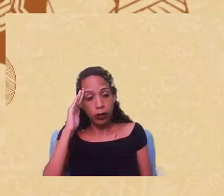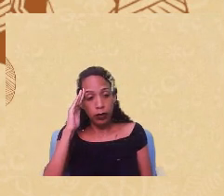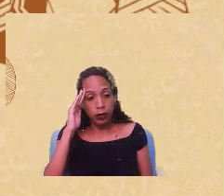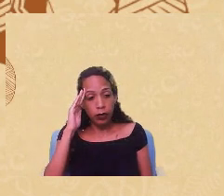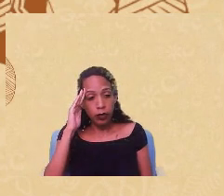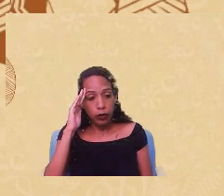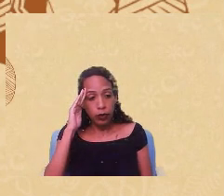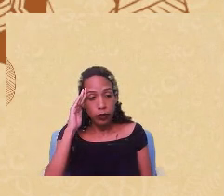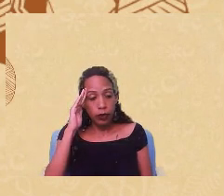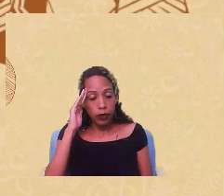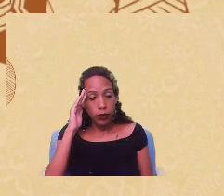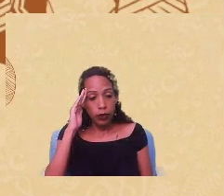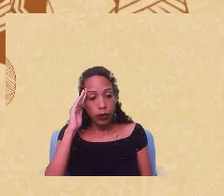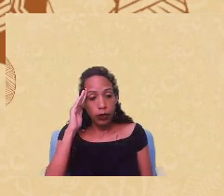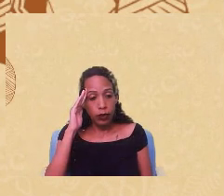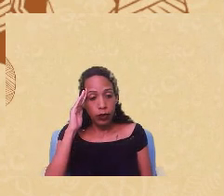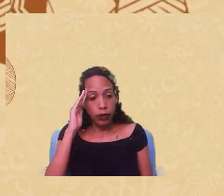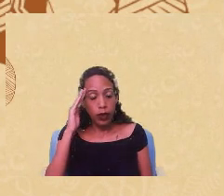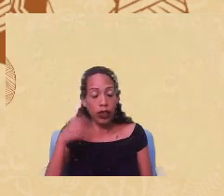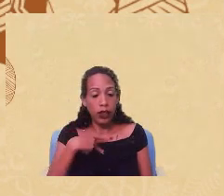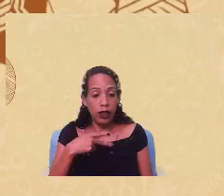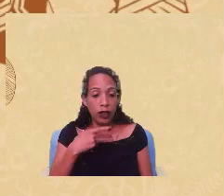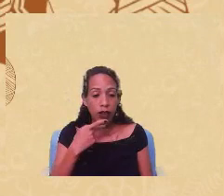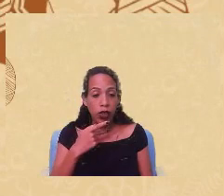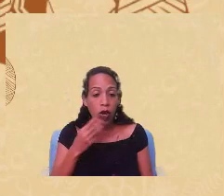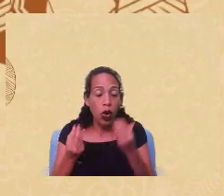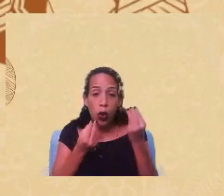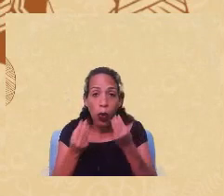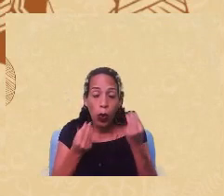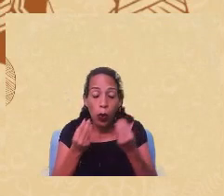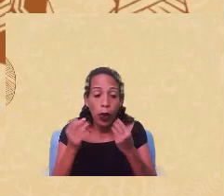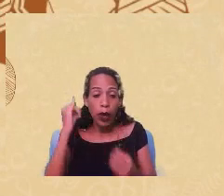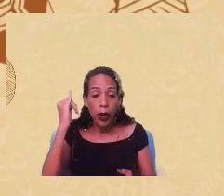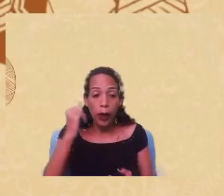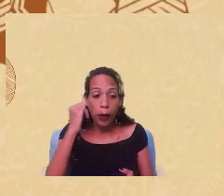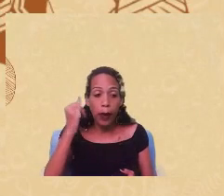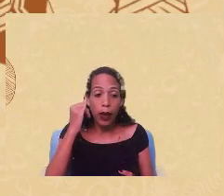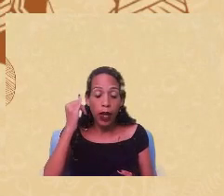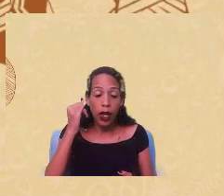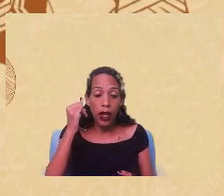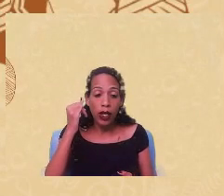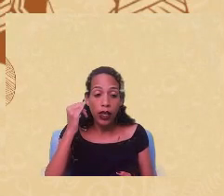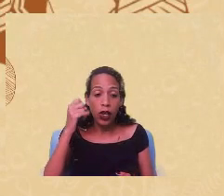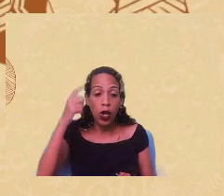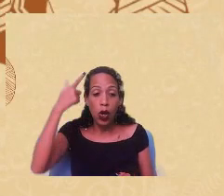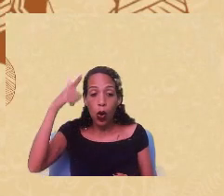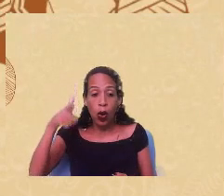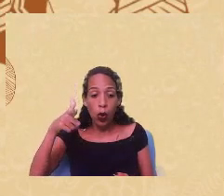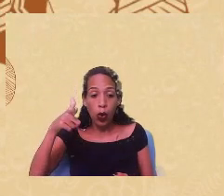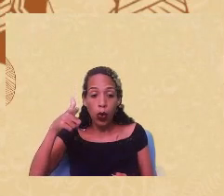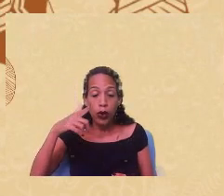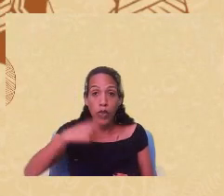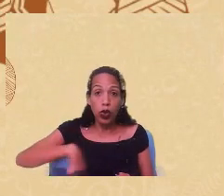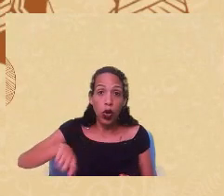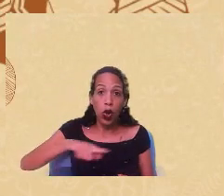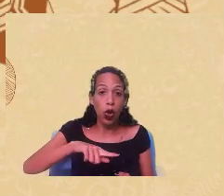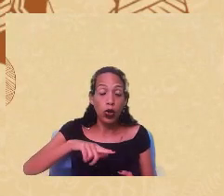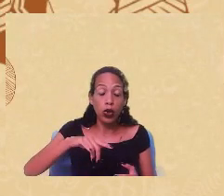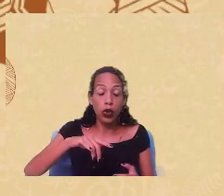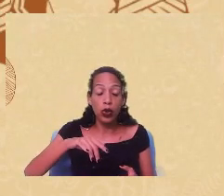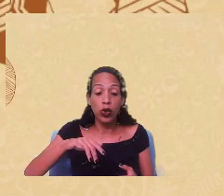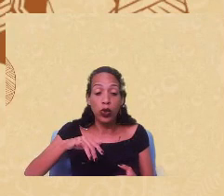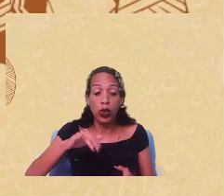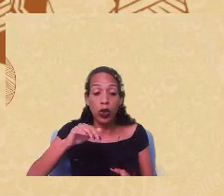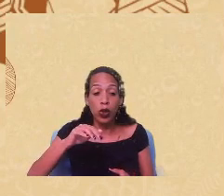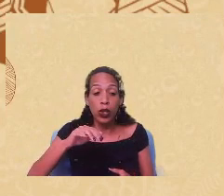mas aí eu insistiria assim como é importante a gente institucionalizar de uma outra forma o nosso sistema de saúde a